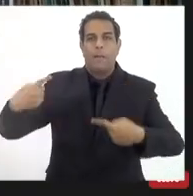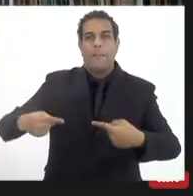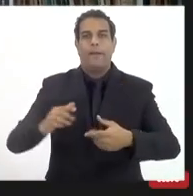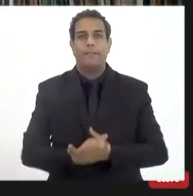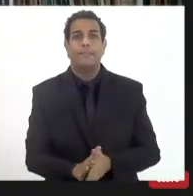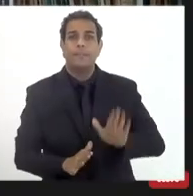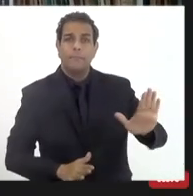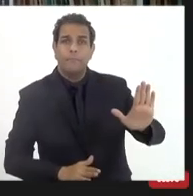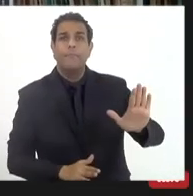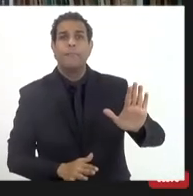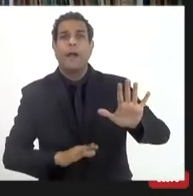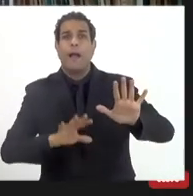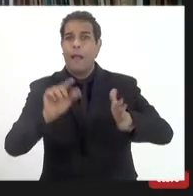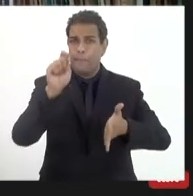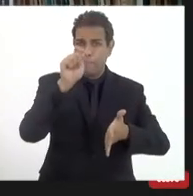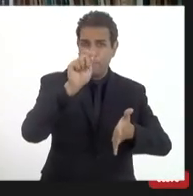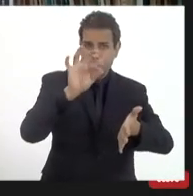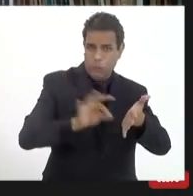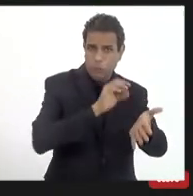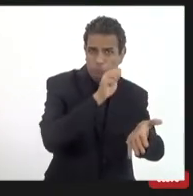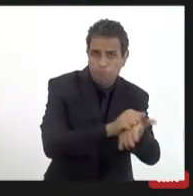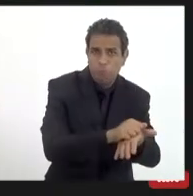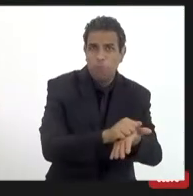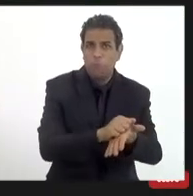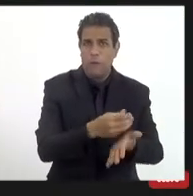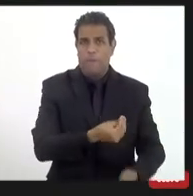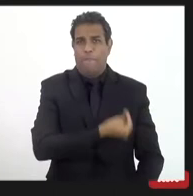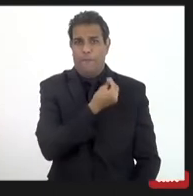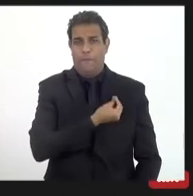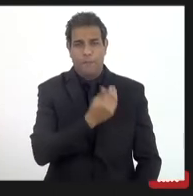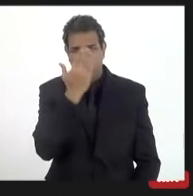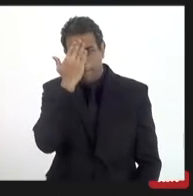Presidente, eu gostaria de me escrever também, por favor. Ok.